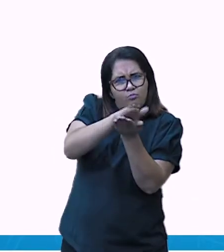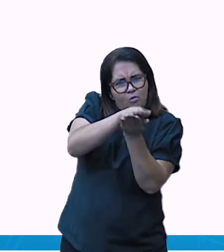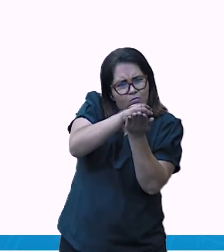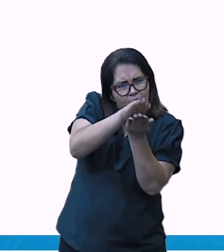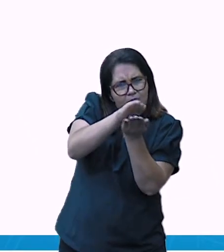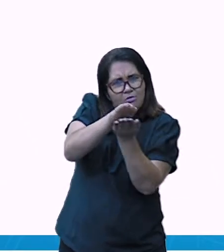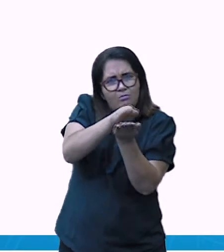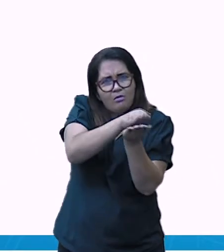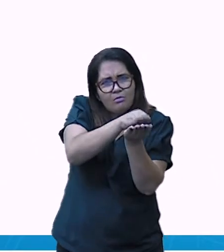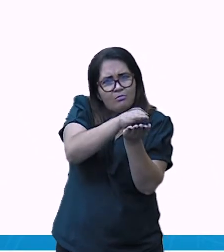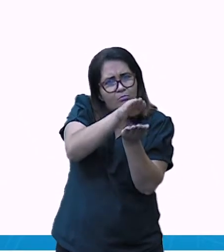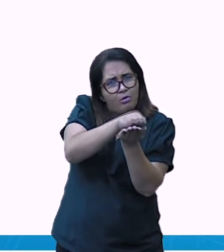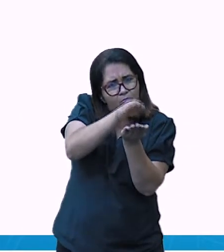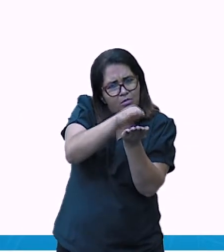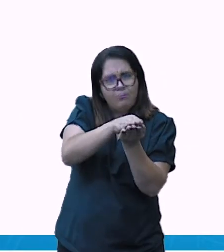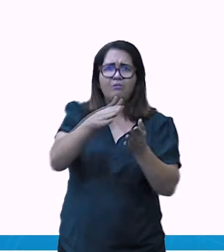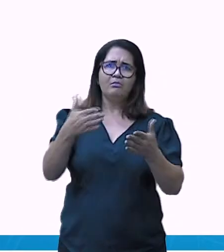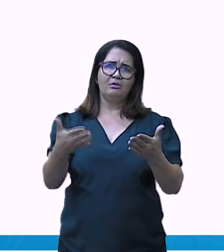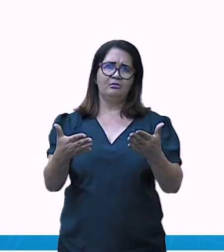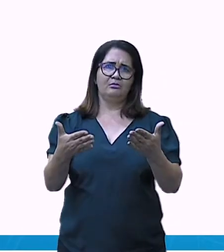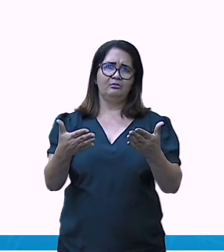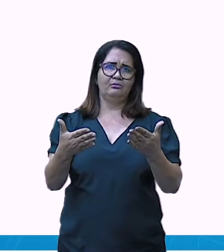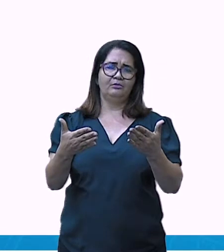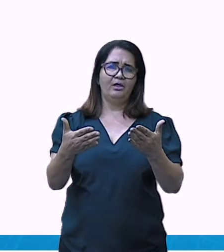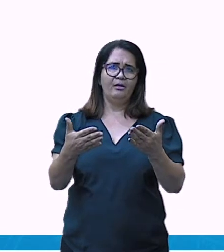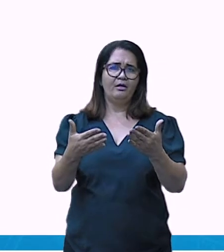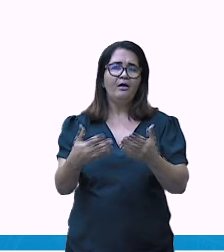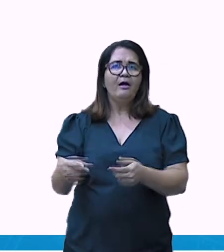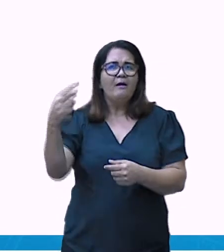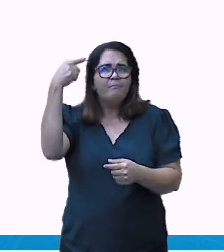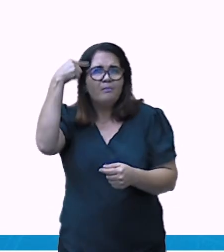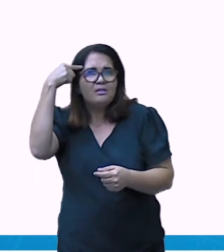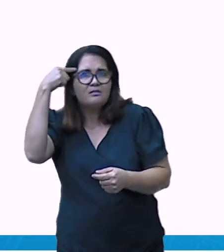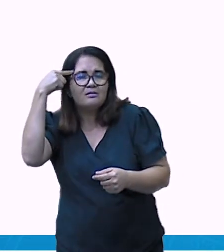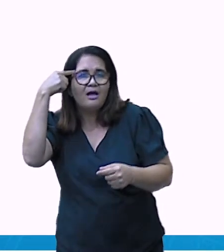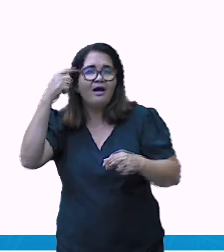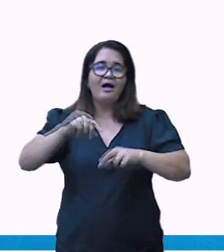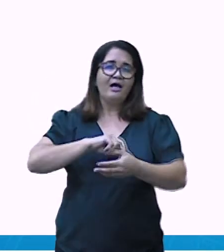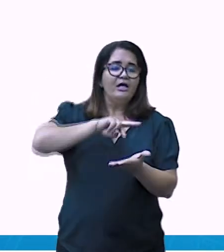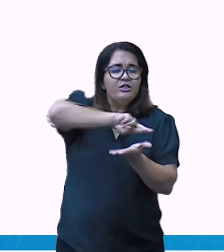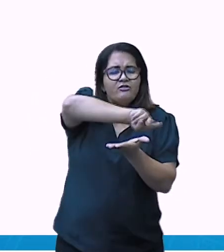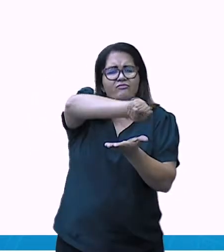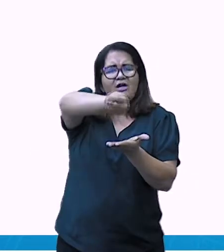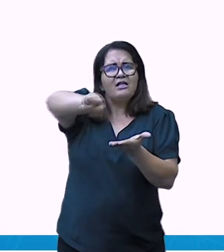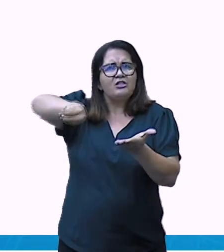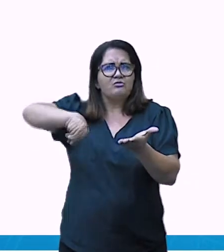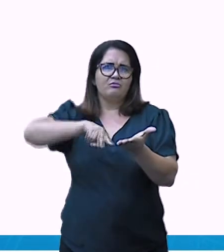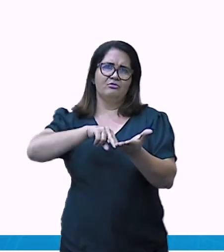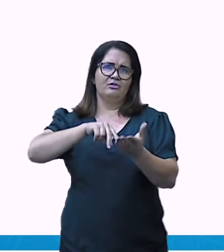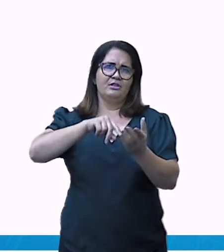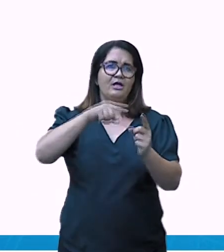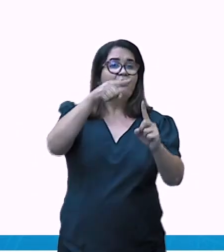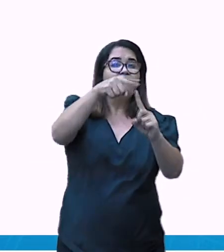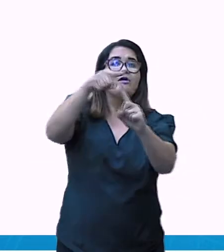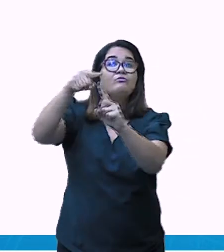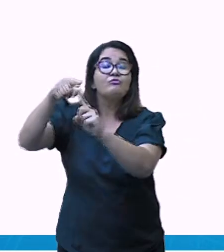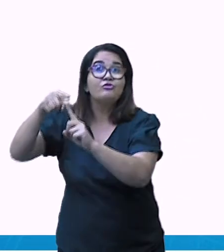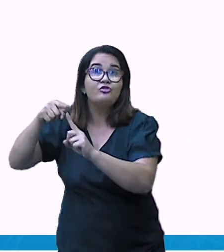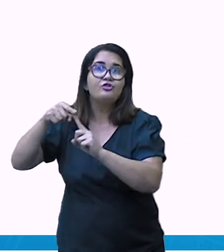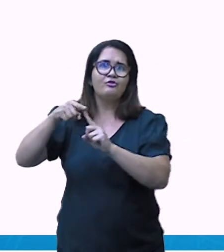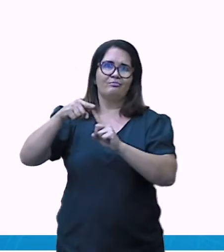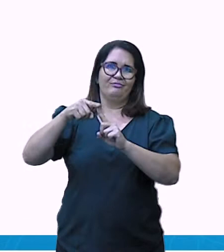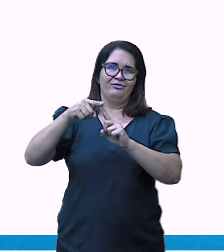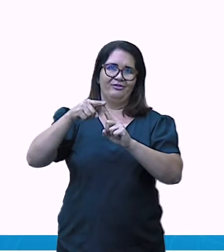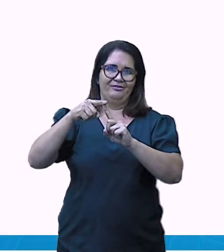monetária, no nosso valor, no nosso recurso financeiro, mas também nós devemos poupar